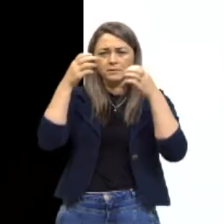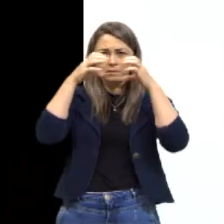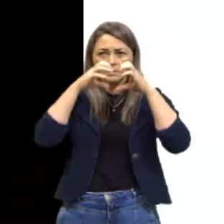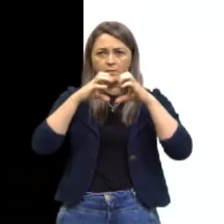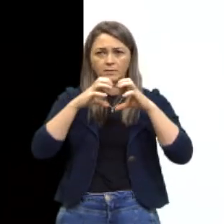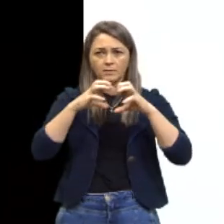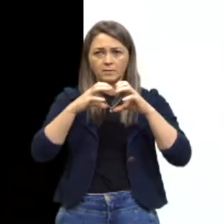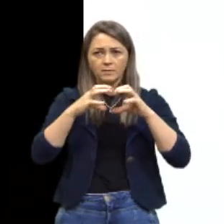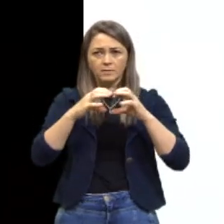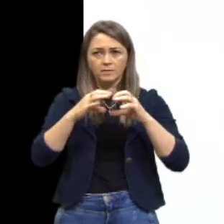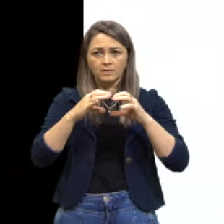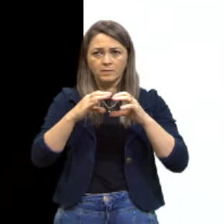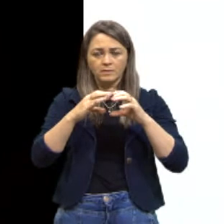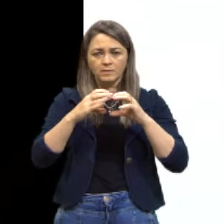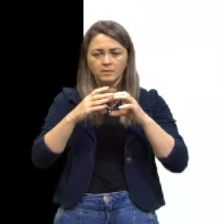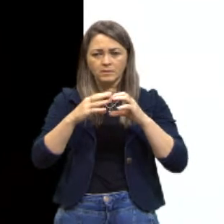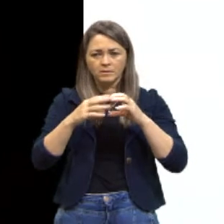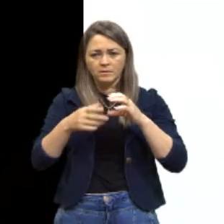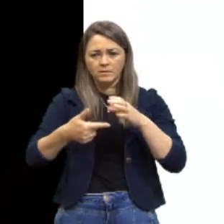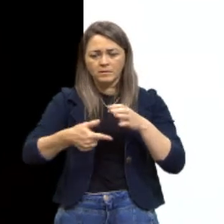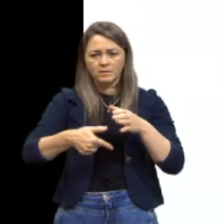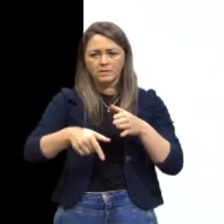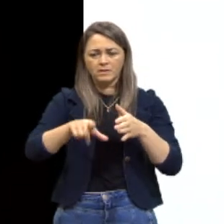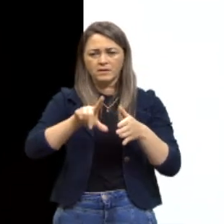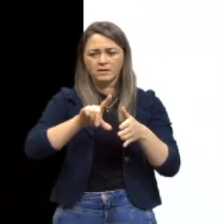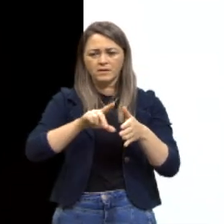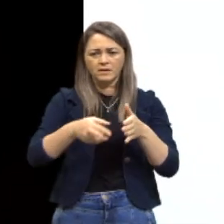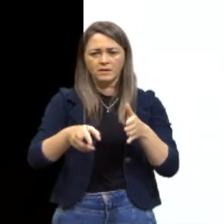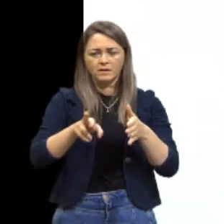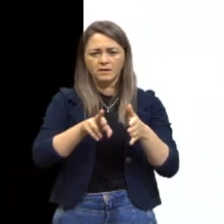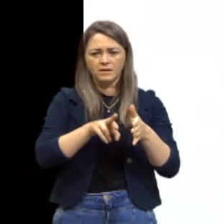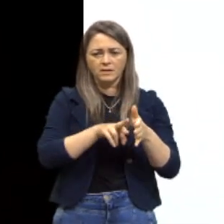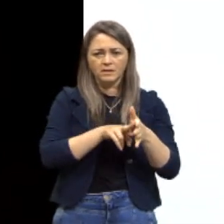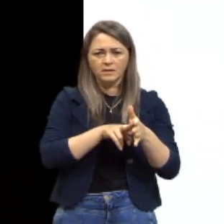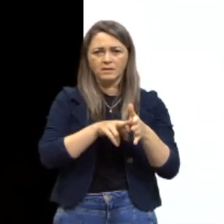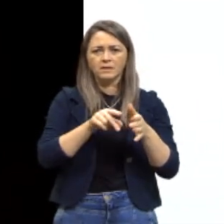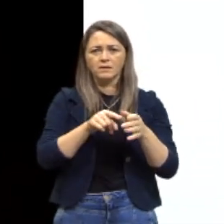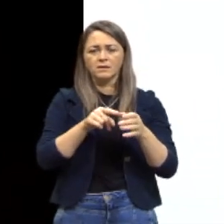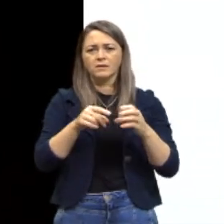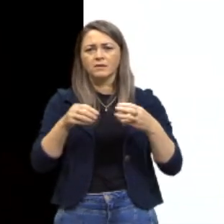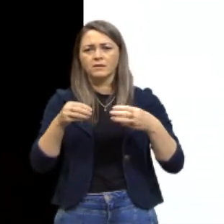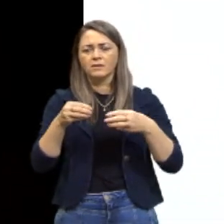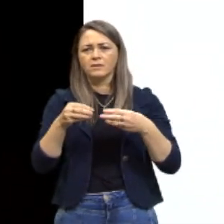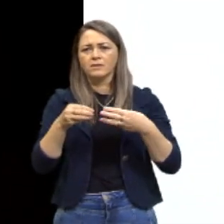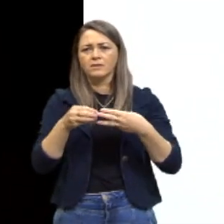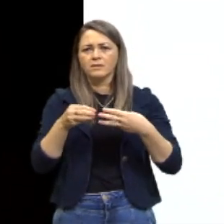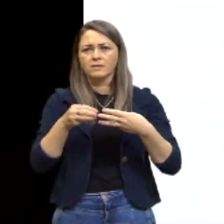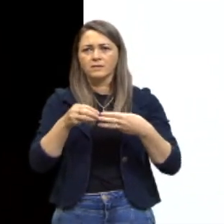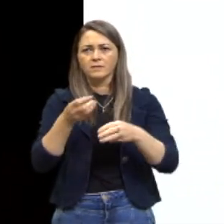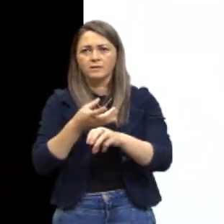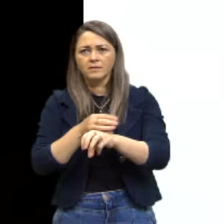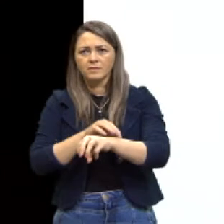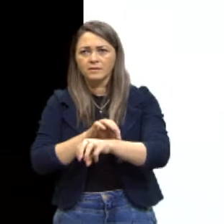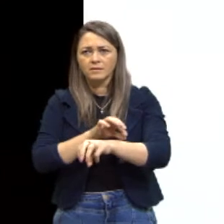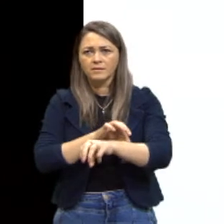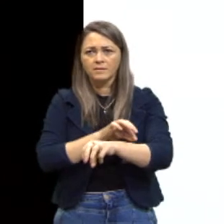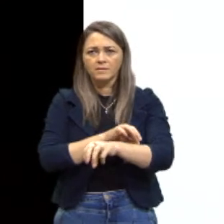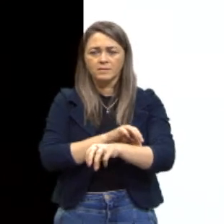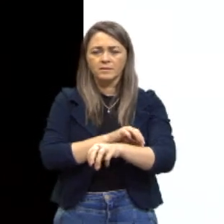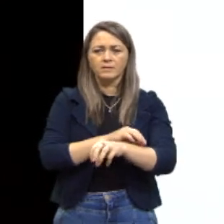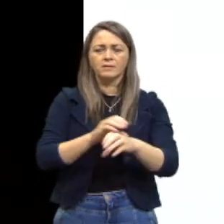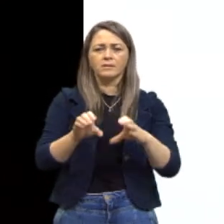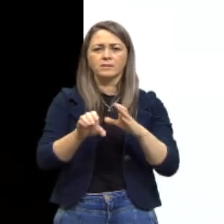regressão das células epiteliais às células-tronco em um meio de cultura apropriado. Letra C,